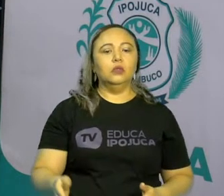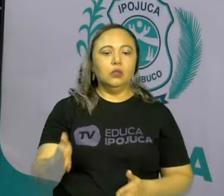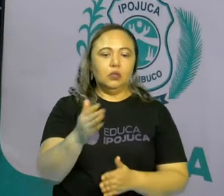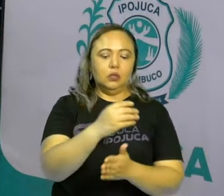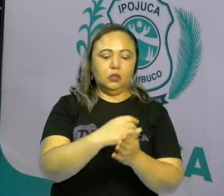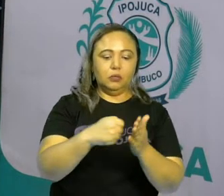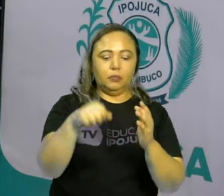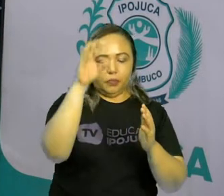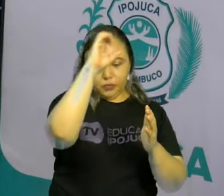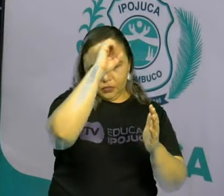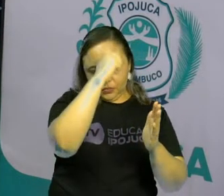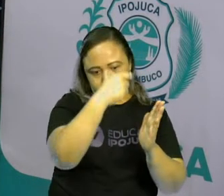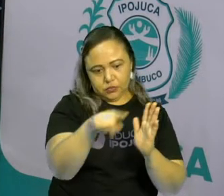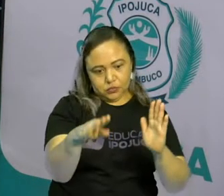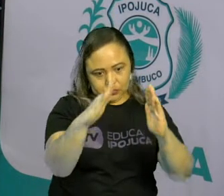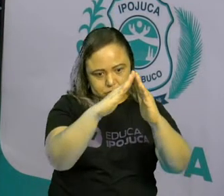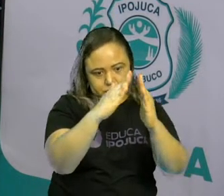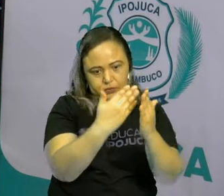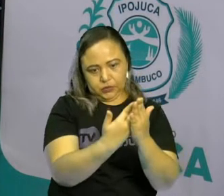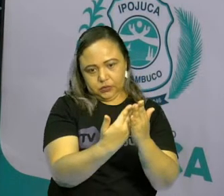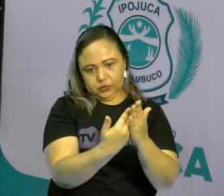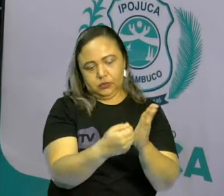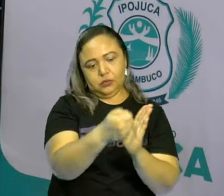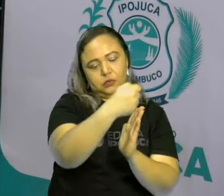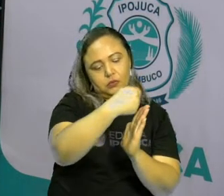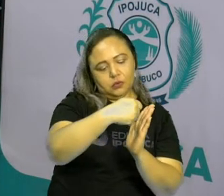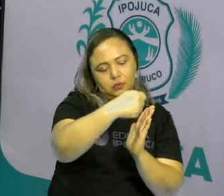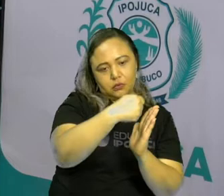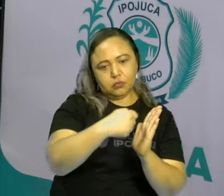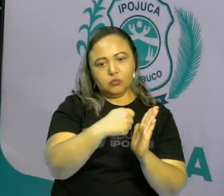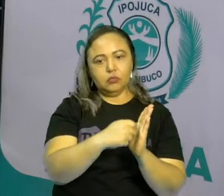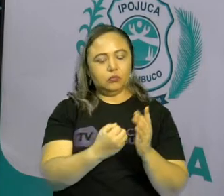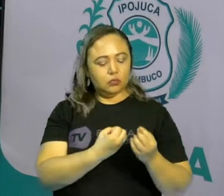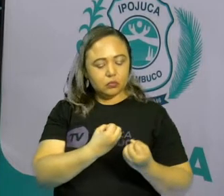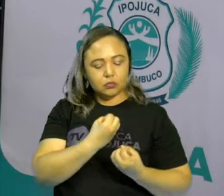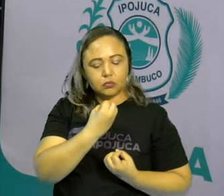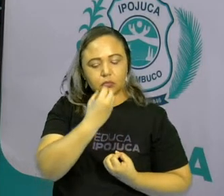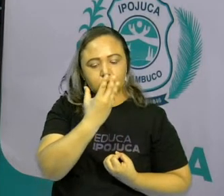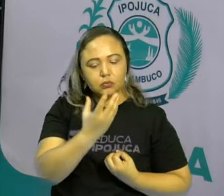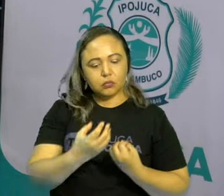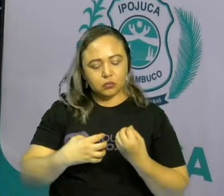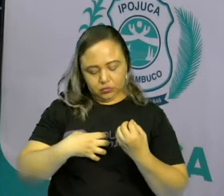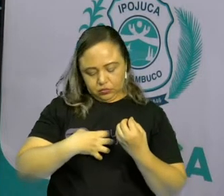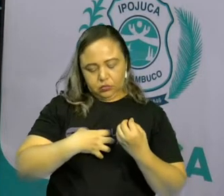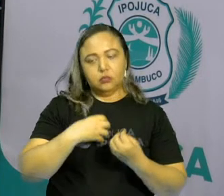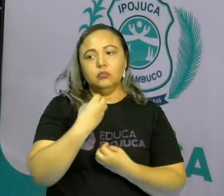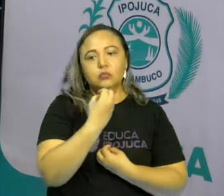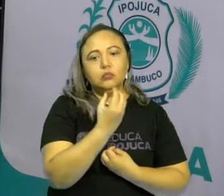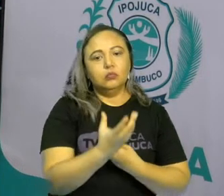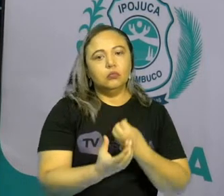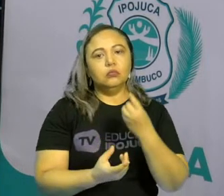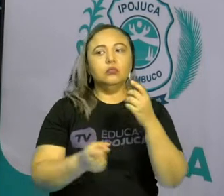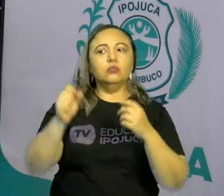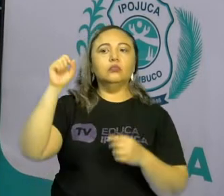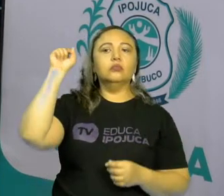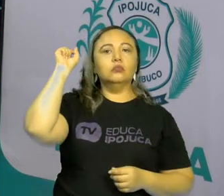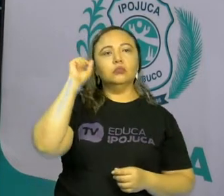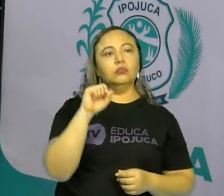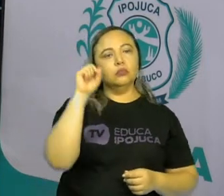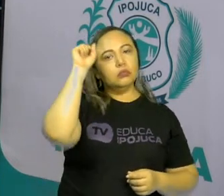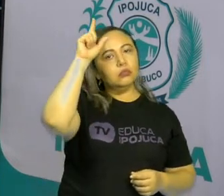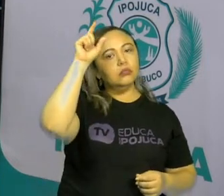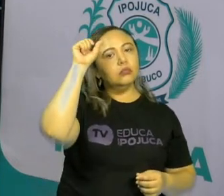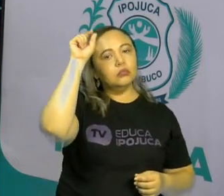escrever, a expressar nossos sentimentos, a expressar as nossas ideias, opiniões,